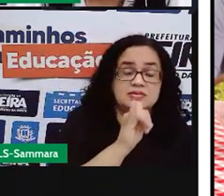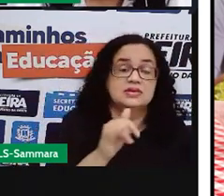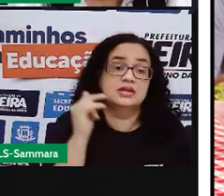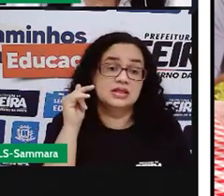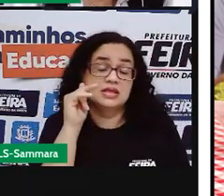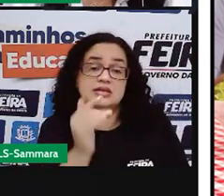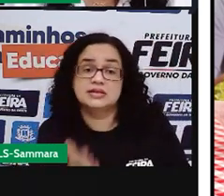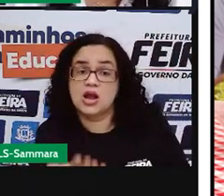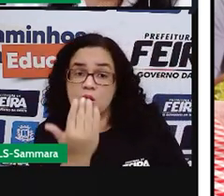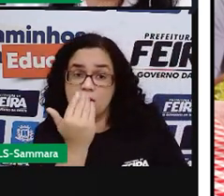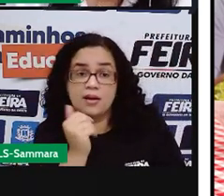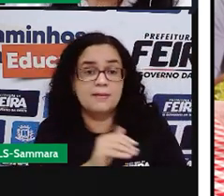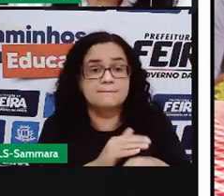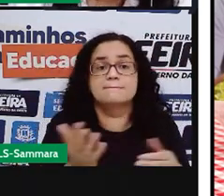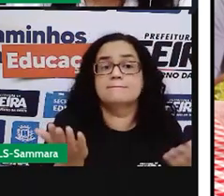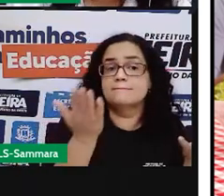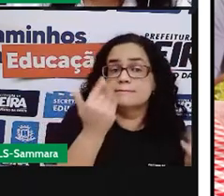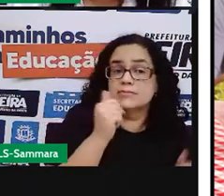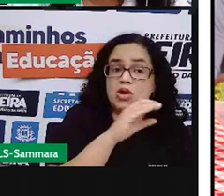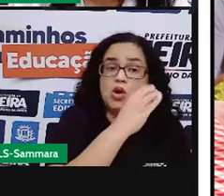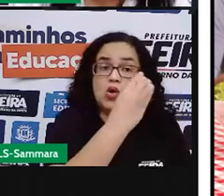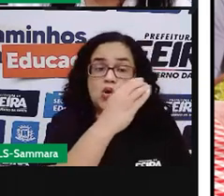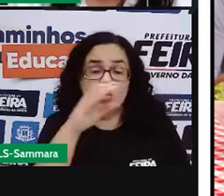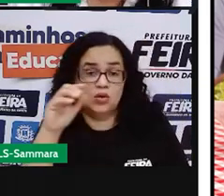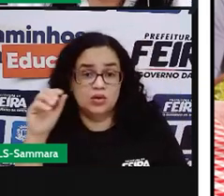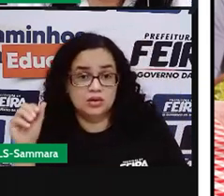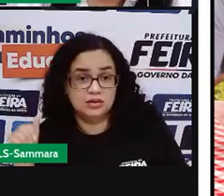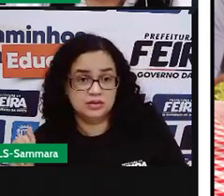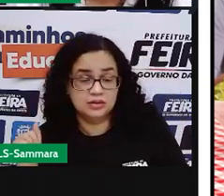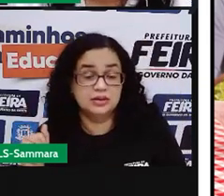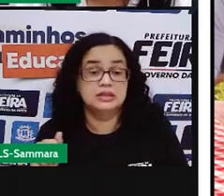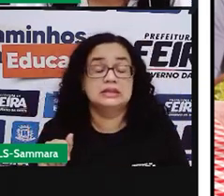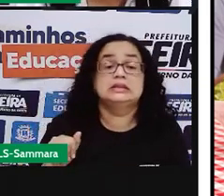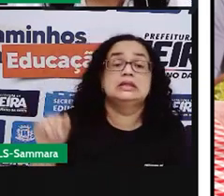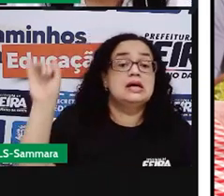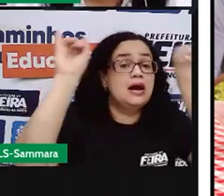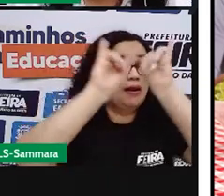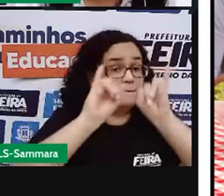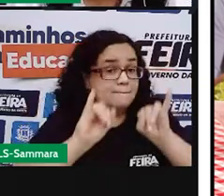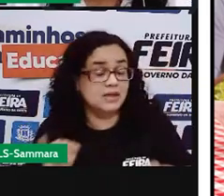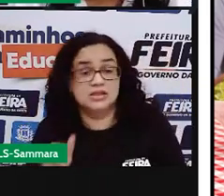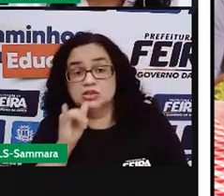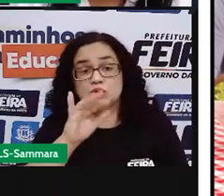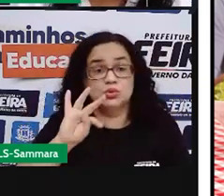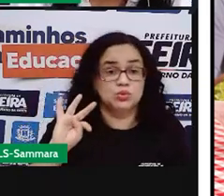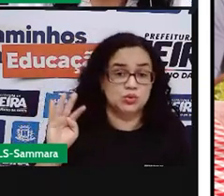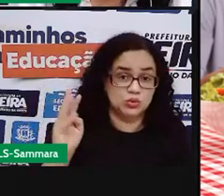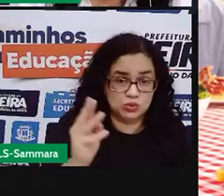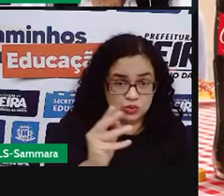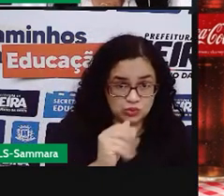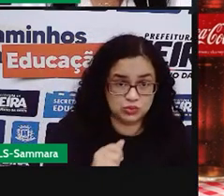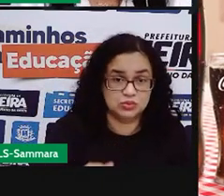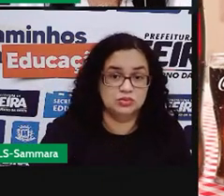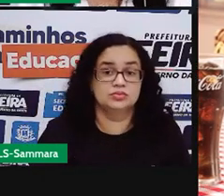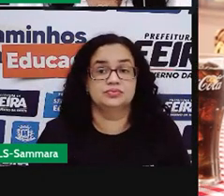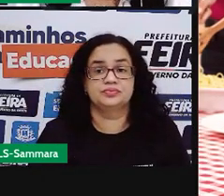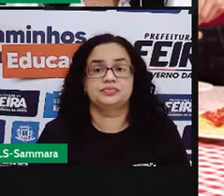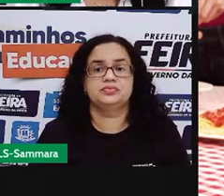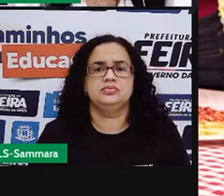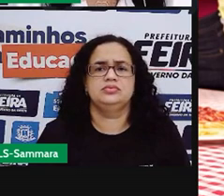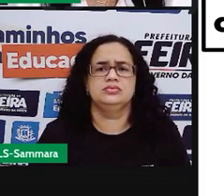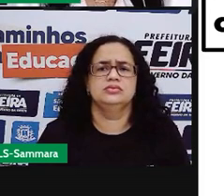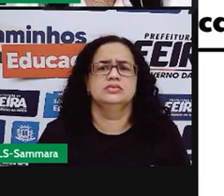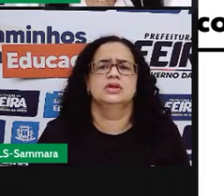nesse almoço, é necessário uma Coca-Cola. A imagem já diz tudo para a gente. Vamos lá.